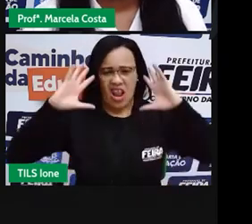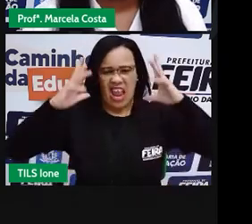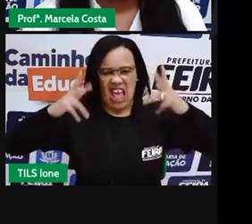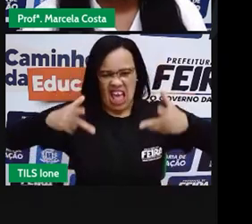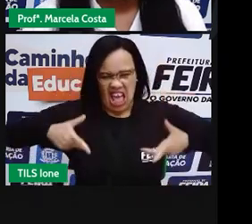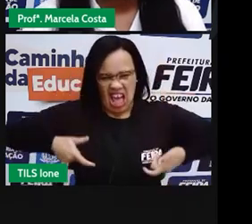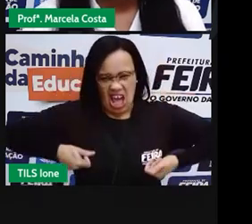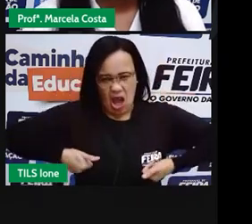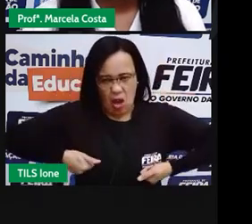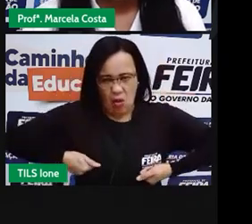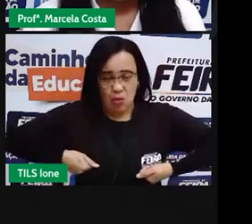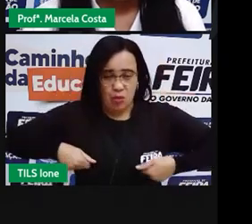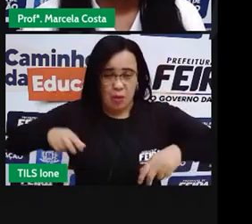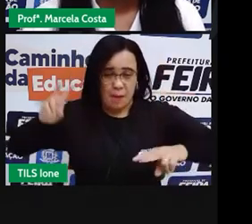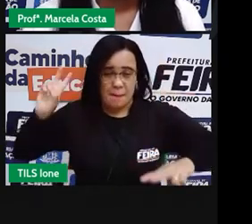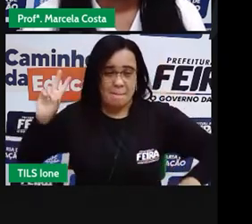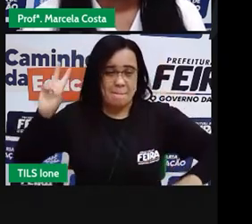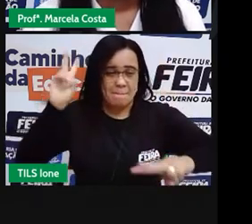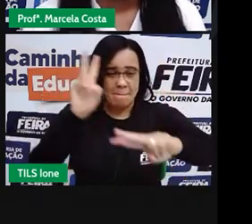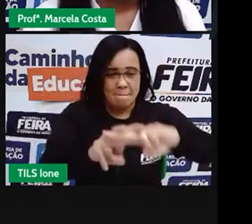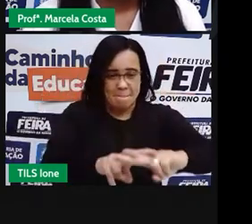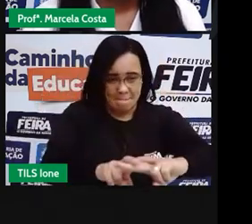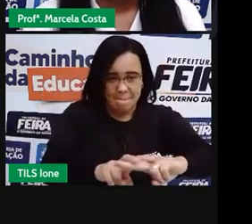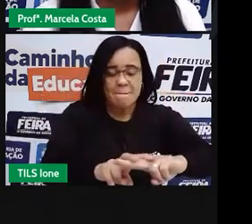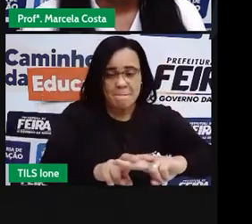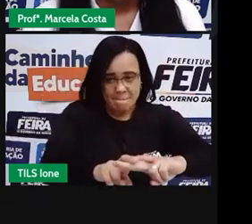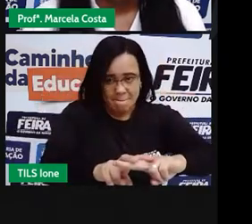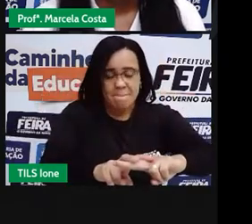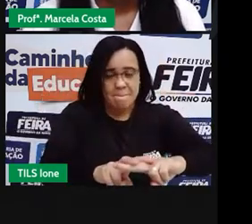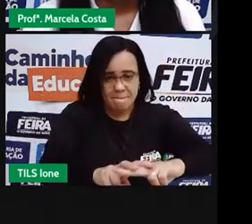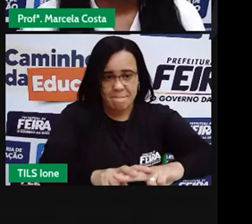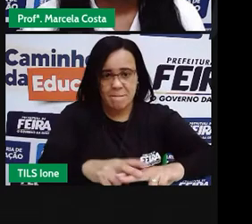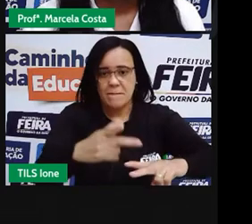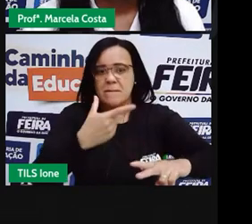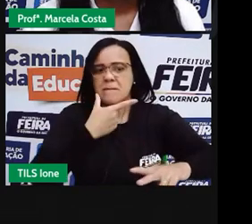preso na rede do caçador.